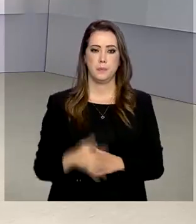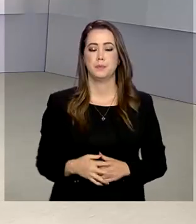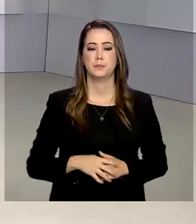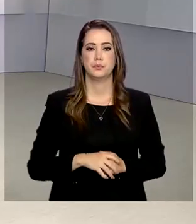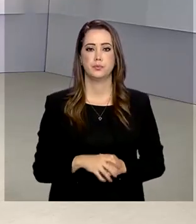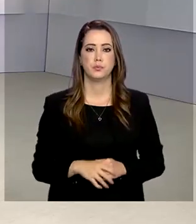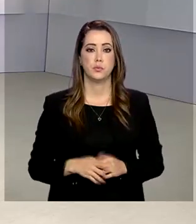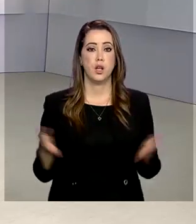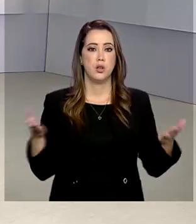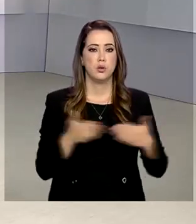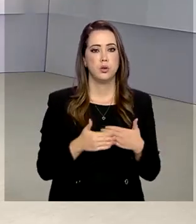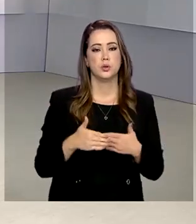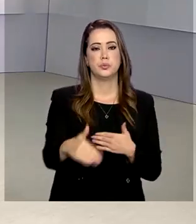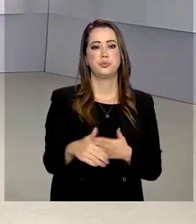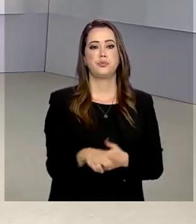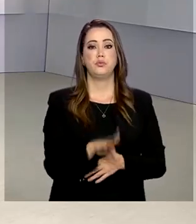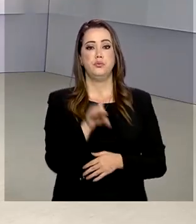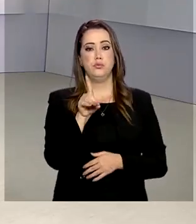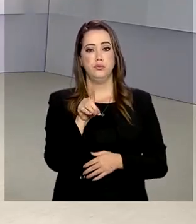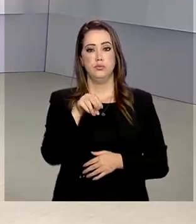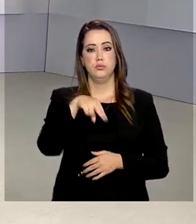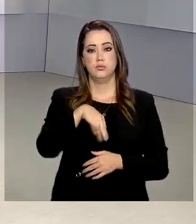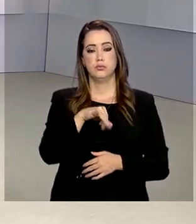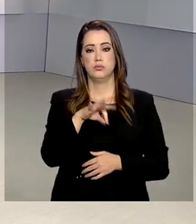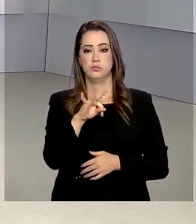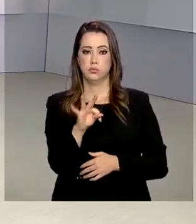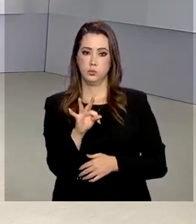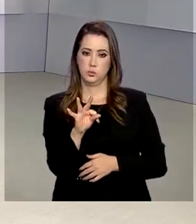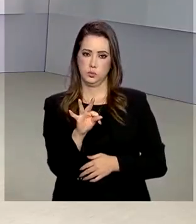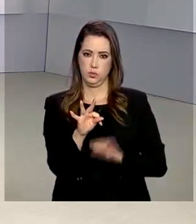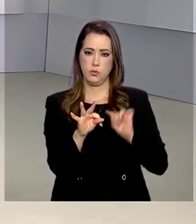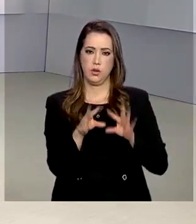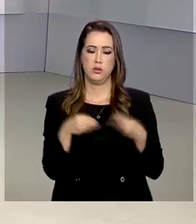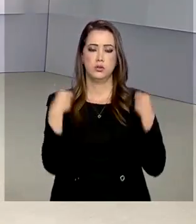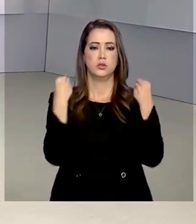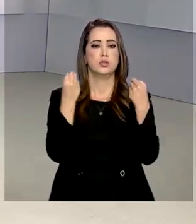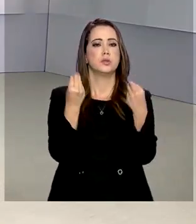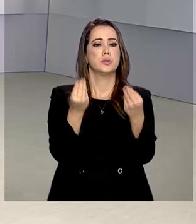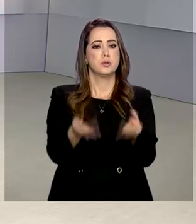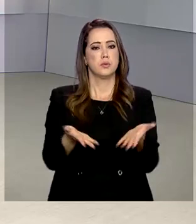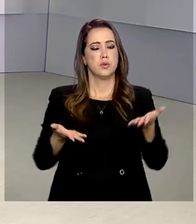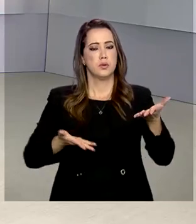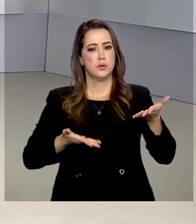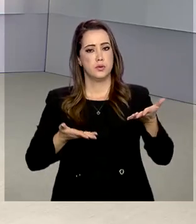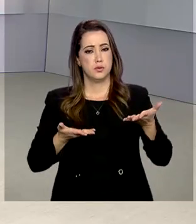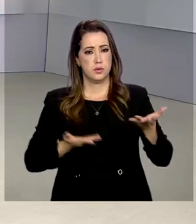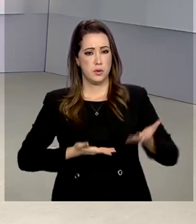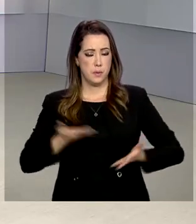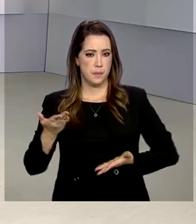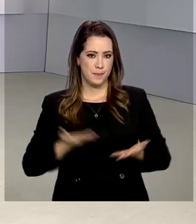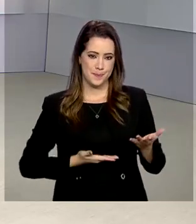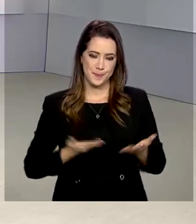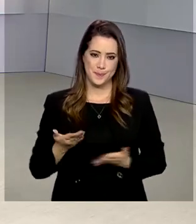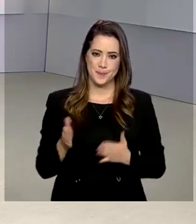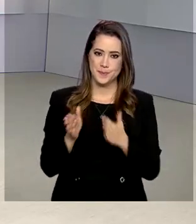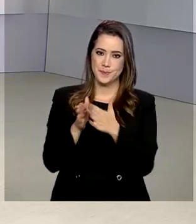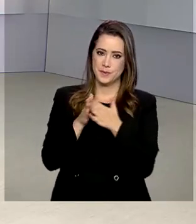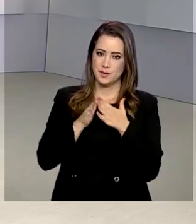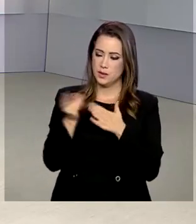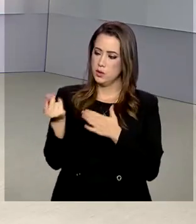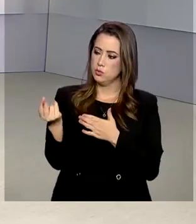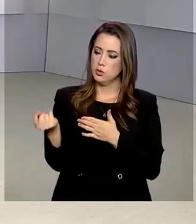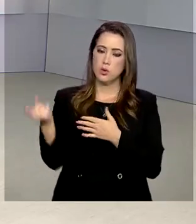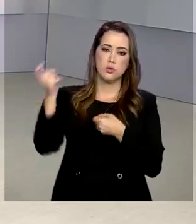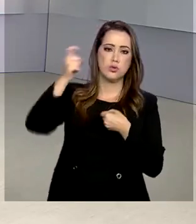E a partir de agora, o Departamento Nacional de Infraestrutura de Transportes, o DENIT, disponibiliza o serviço de